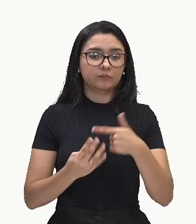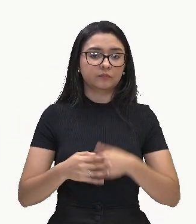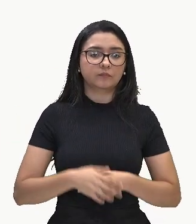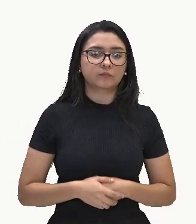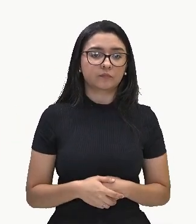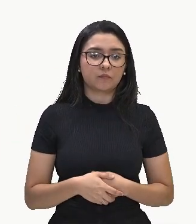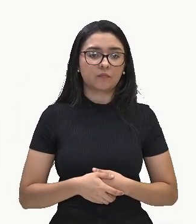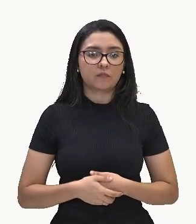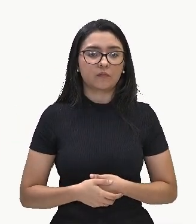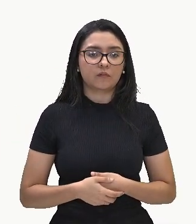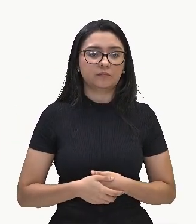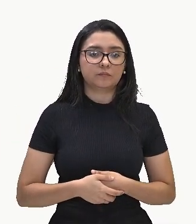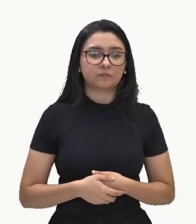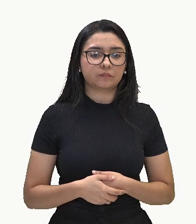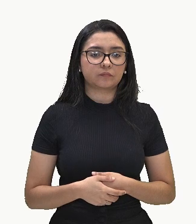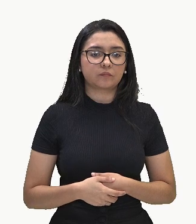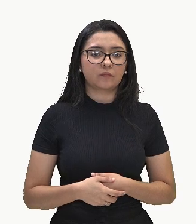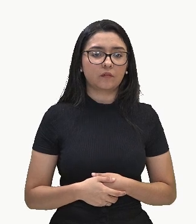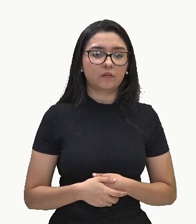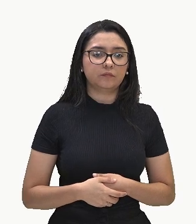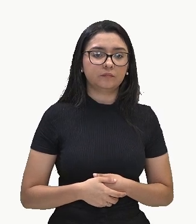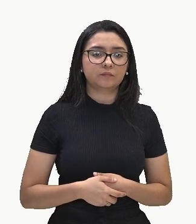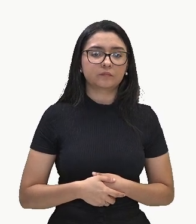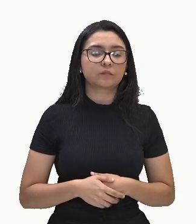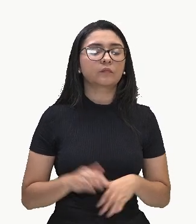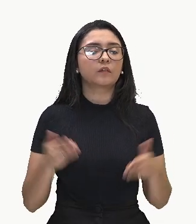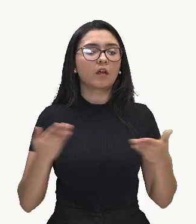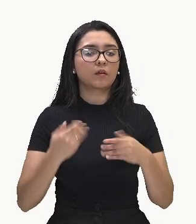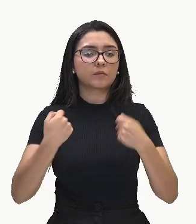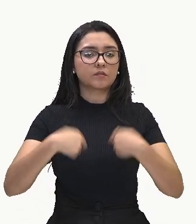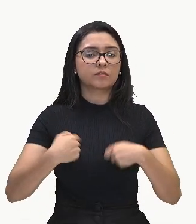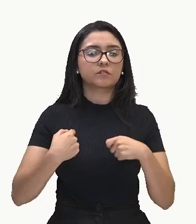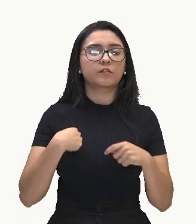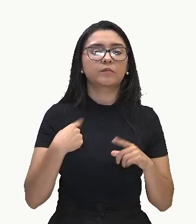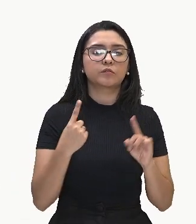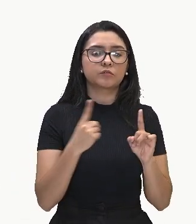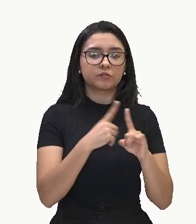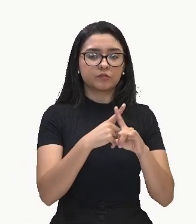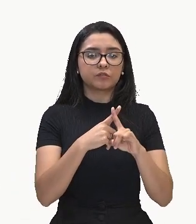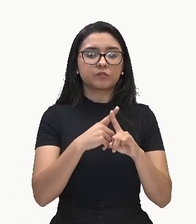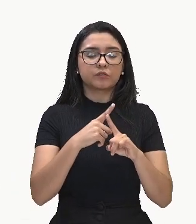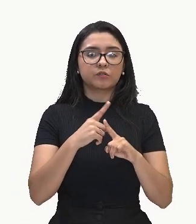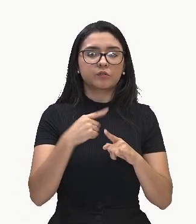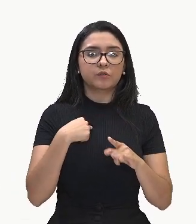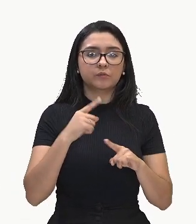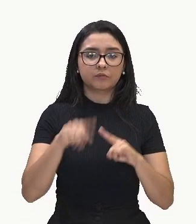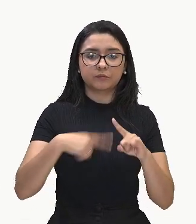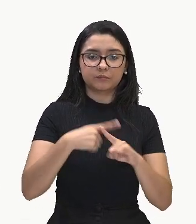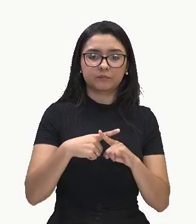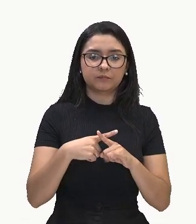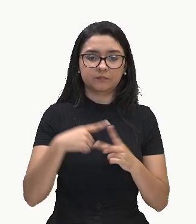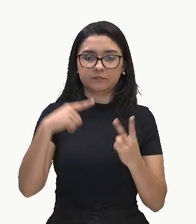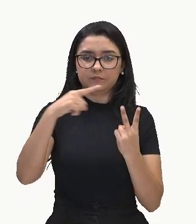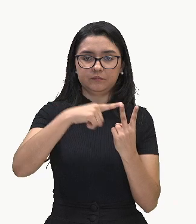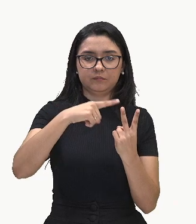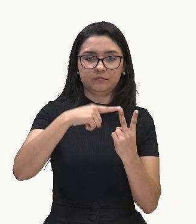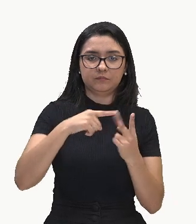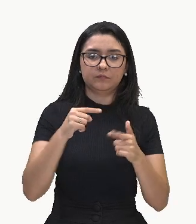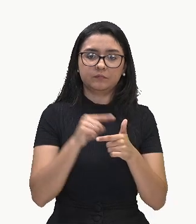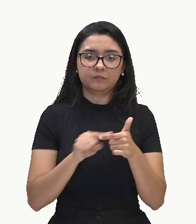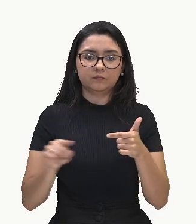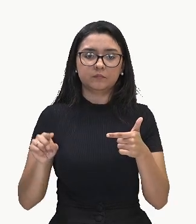Agora, devemos multiplicar a raiz do divisor pelo